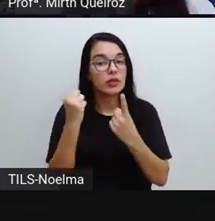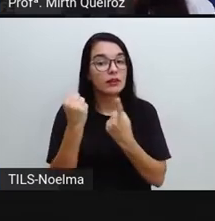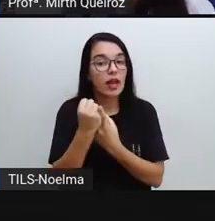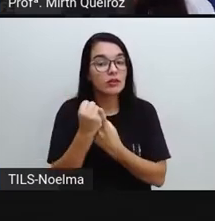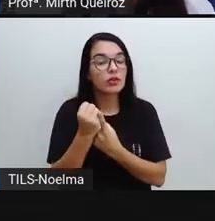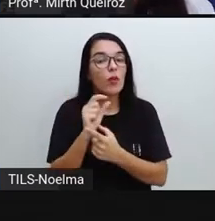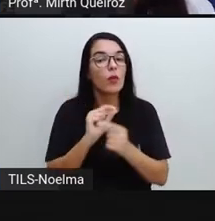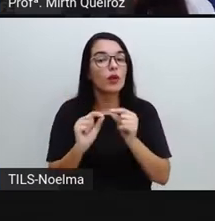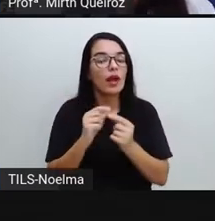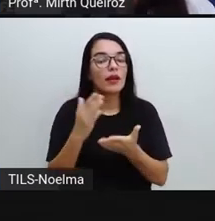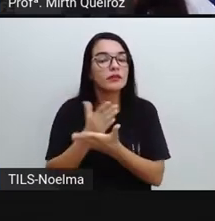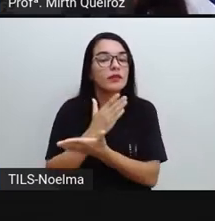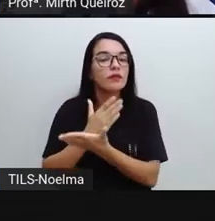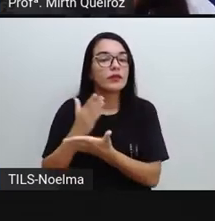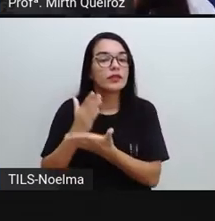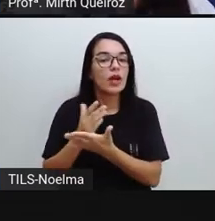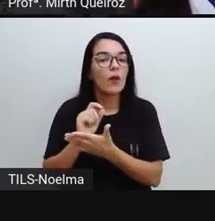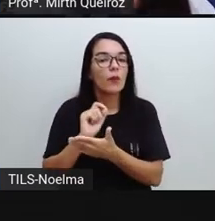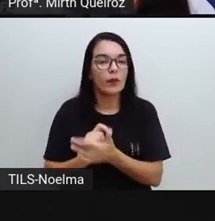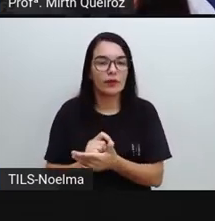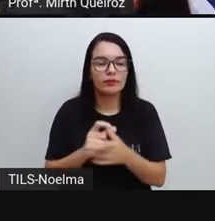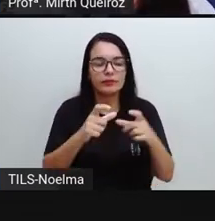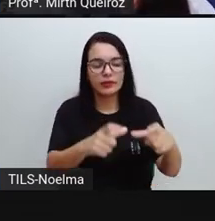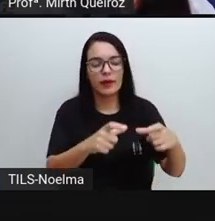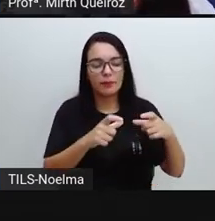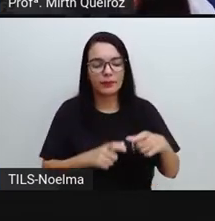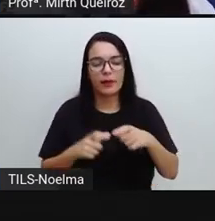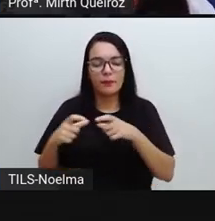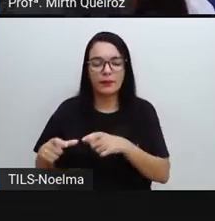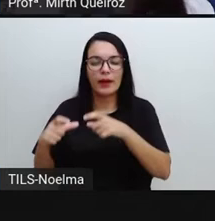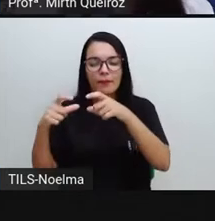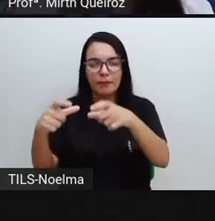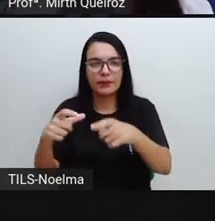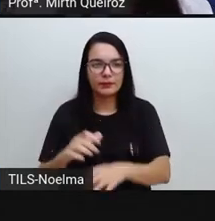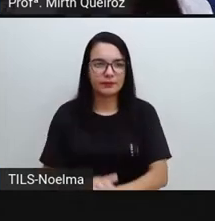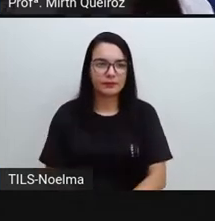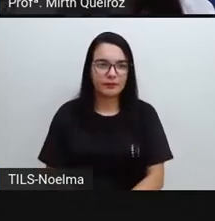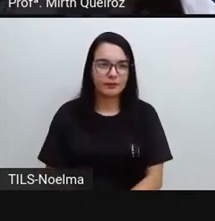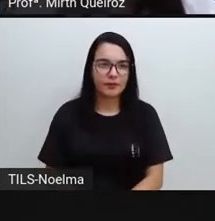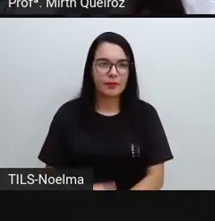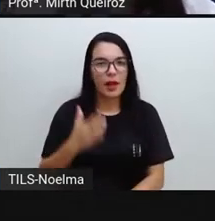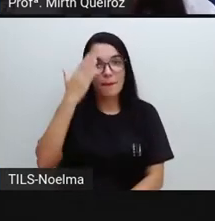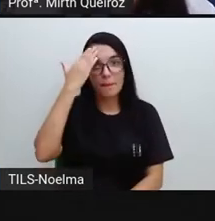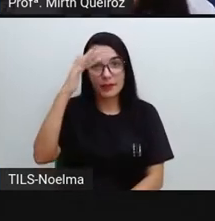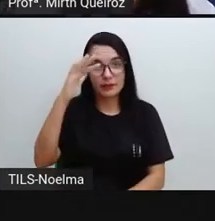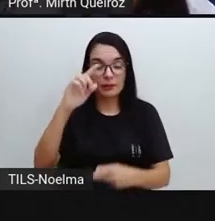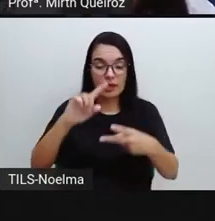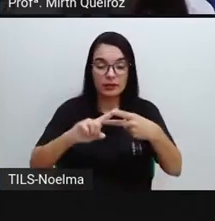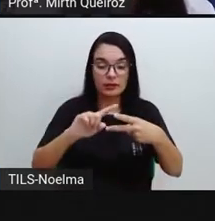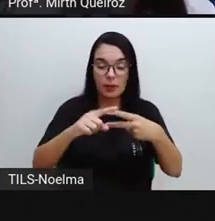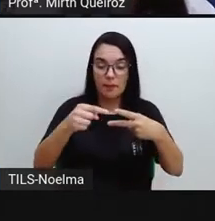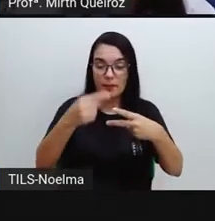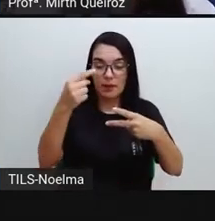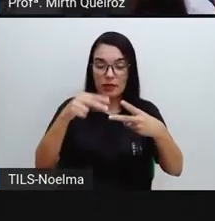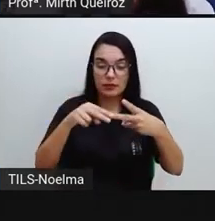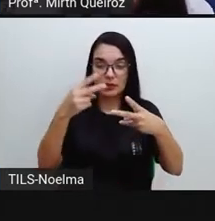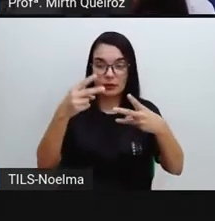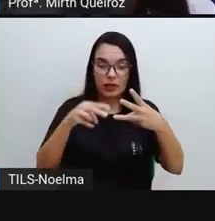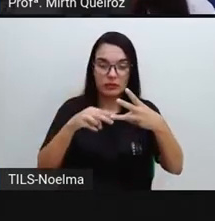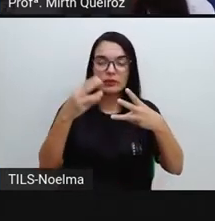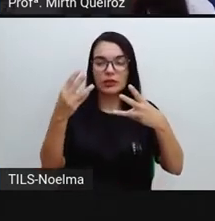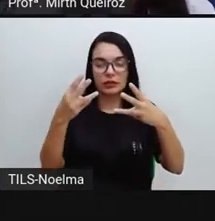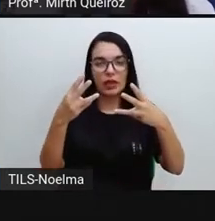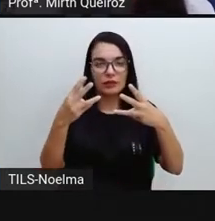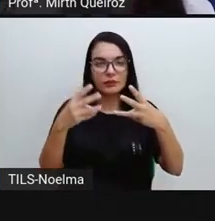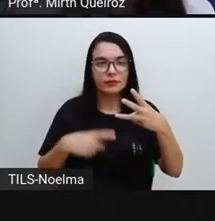divisão, então, vai se dar entre os setores, né? Onde nós temos como setores principais, o primário, o secundário, o terciário,